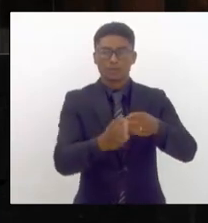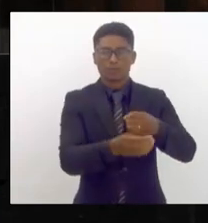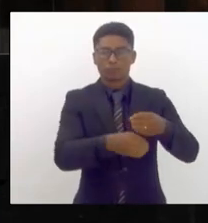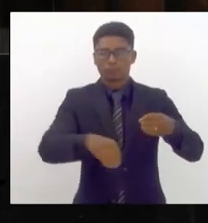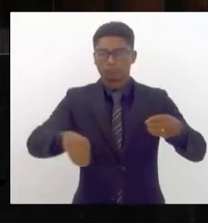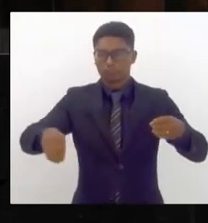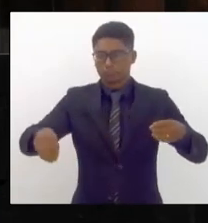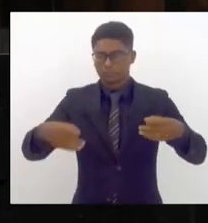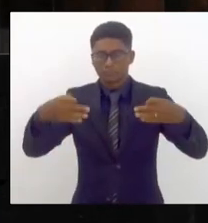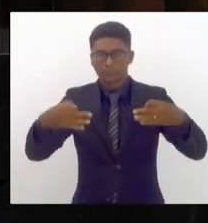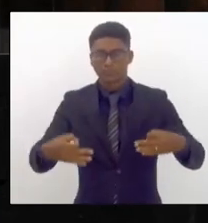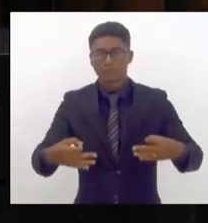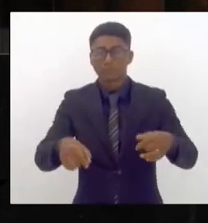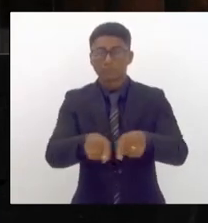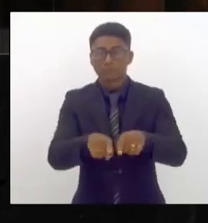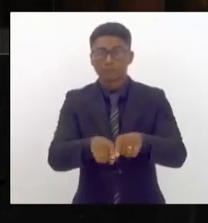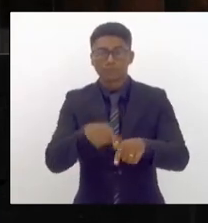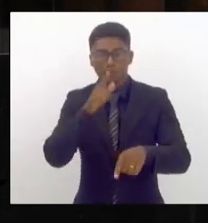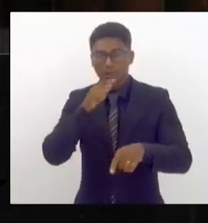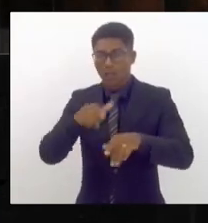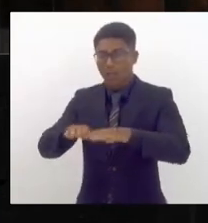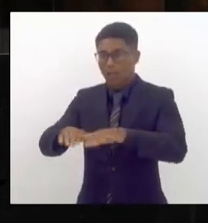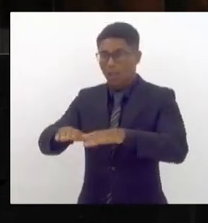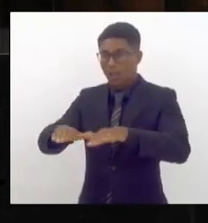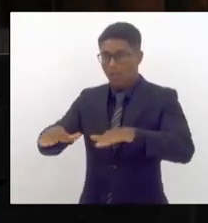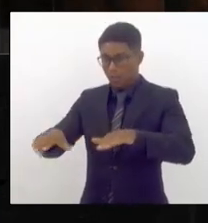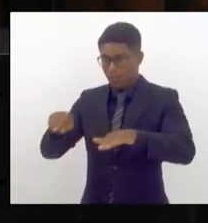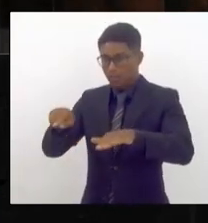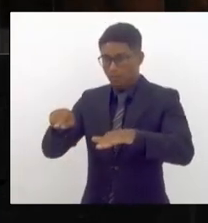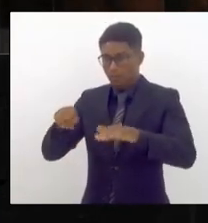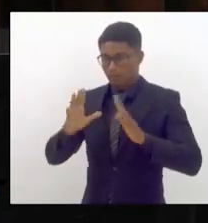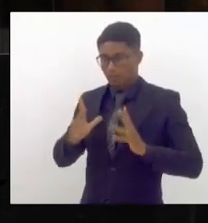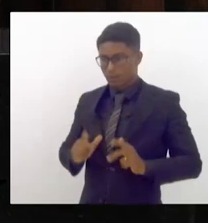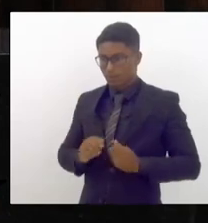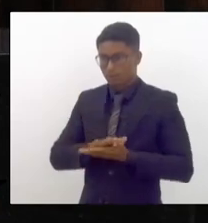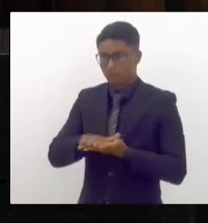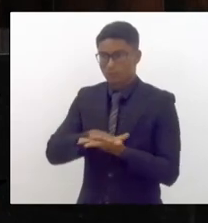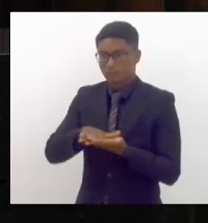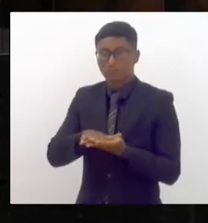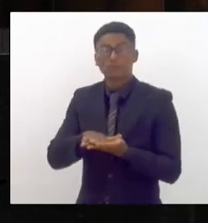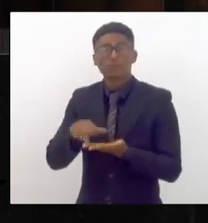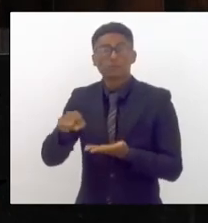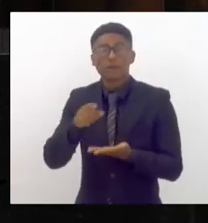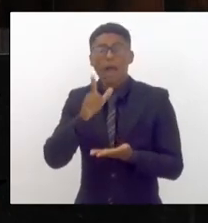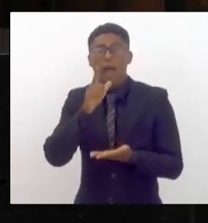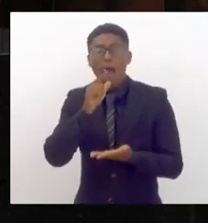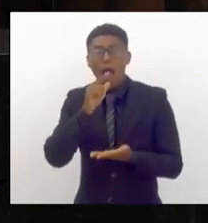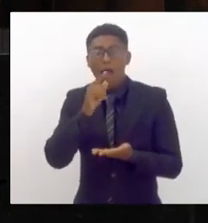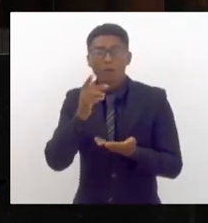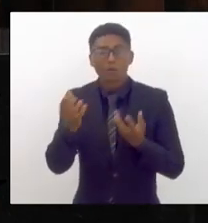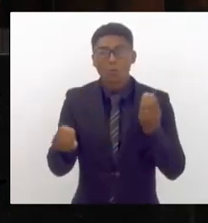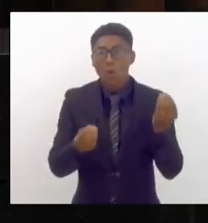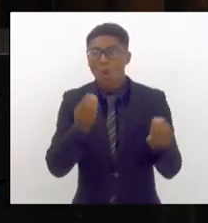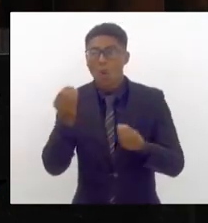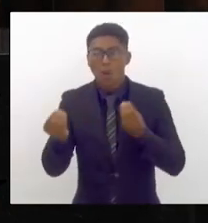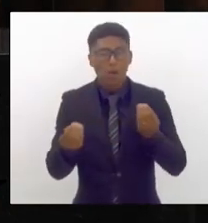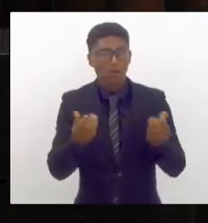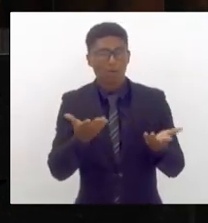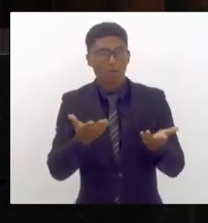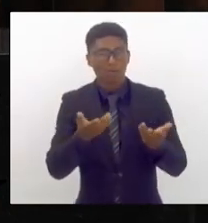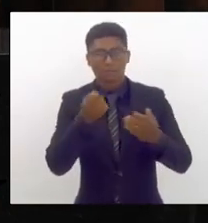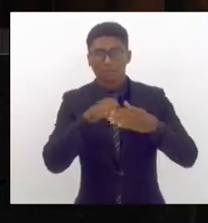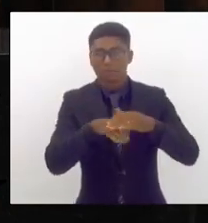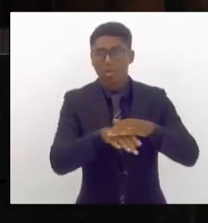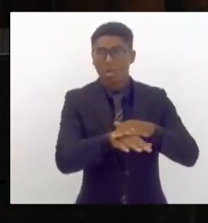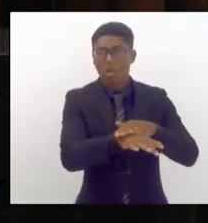porque os rios não estão sendo dragados então a quantidade de água sem ter a vazão necessária para a baía de Sepetiba no caso a zona